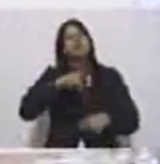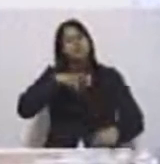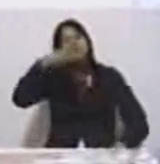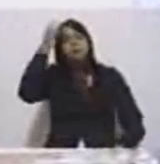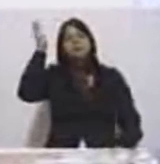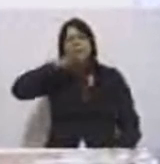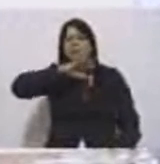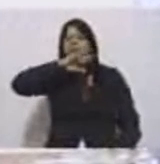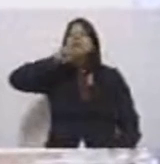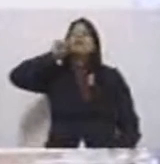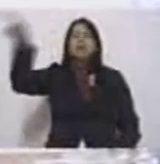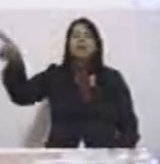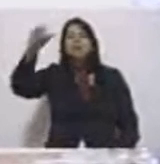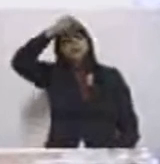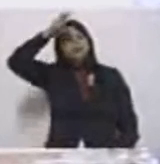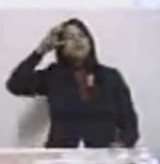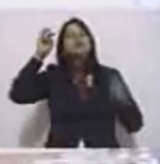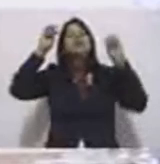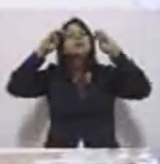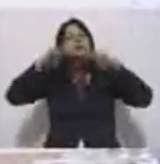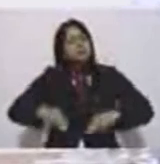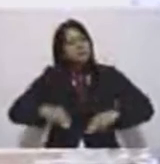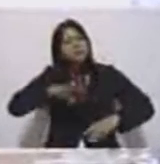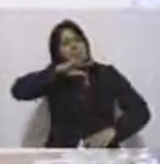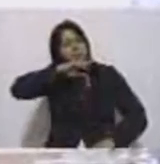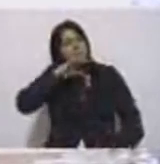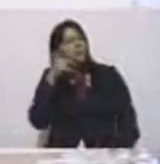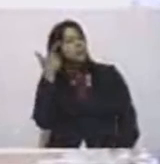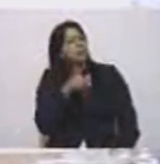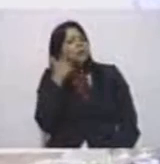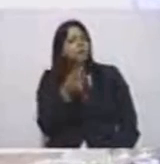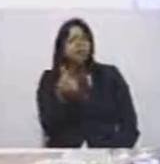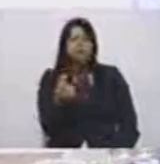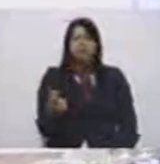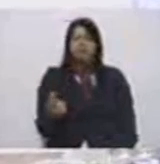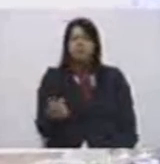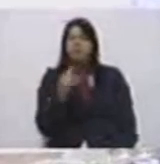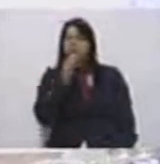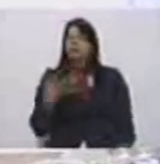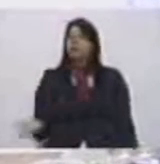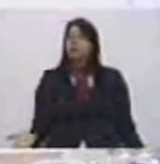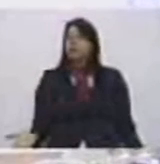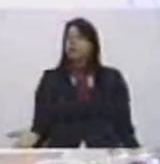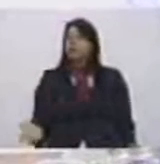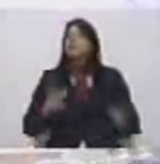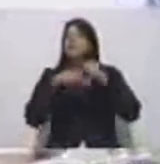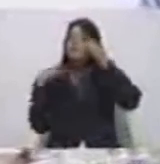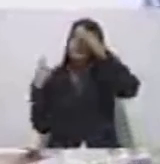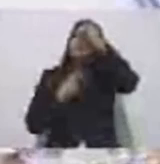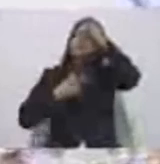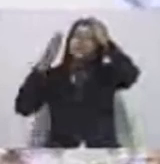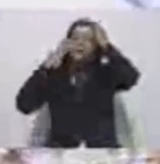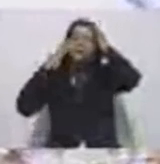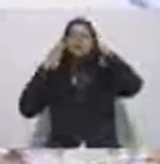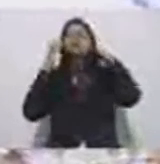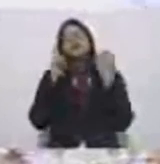ficam lá impregnando o ambiente e ganhando dinheiro sem realmente merecer. Nós sabemos mais do que ninguém